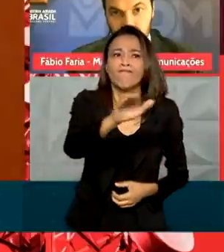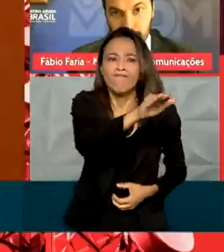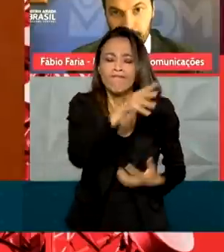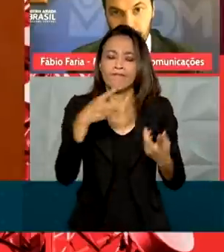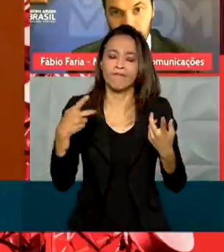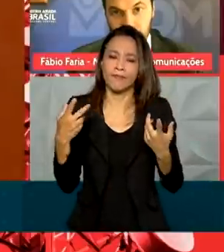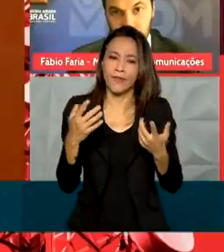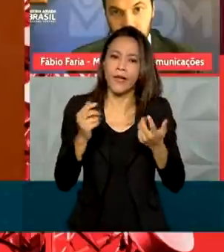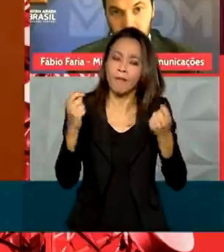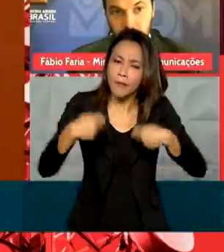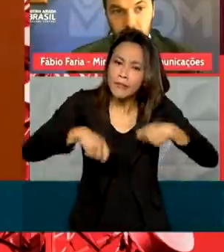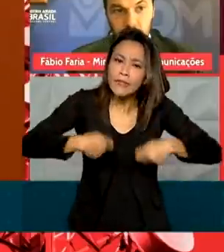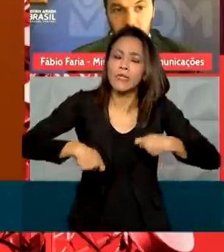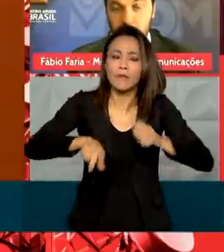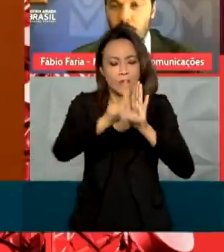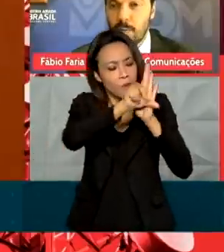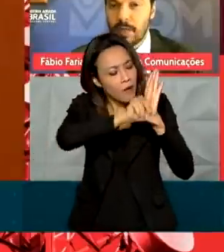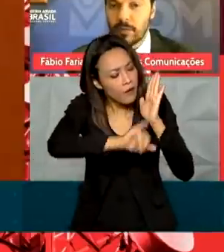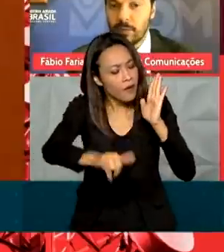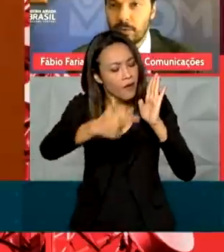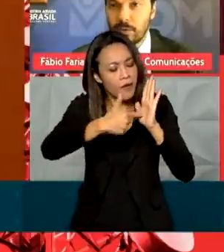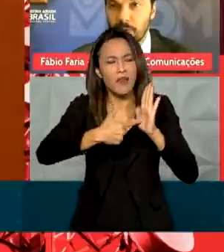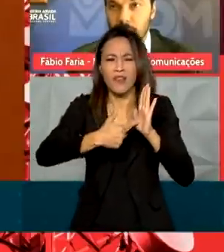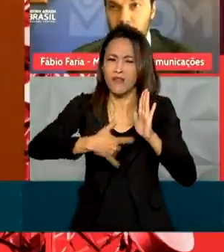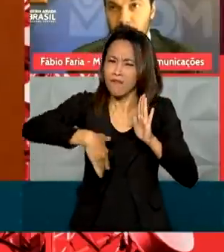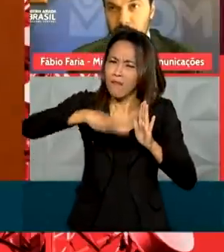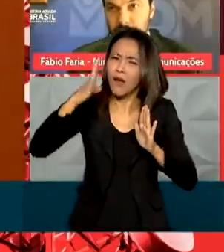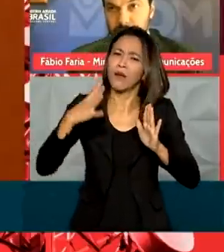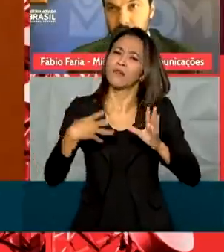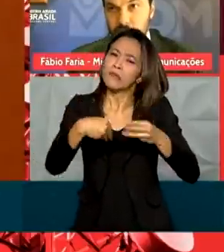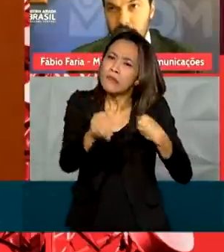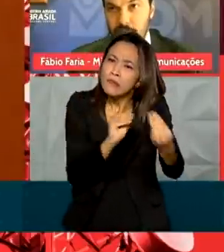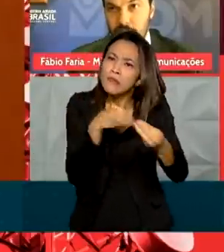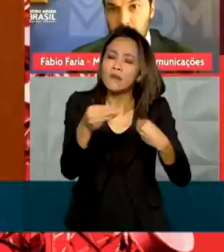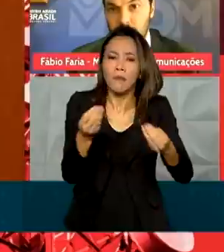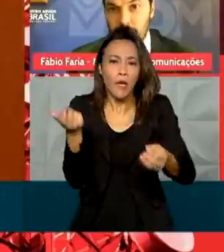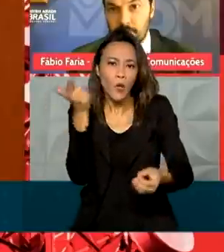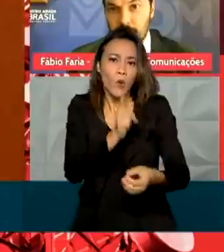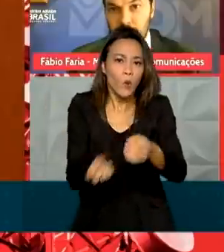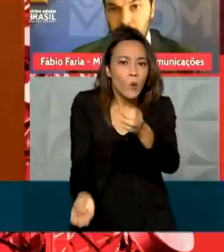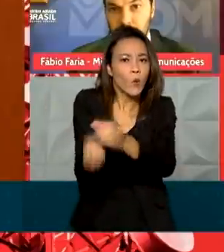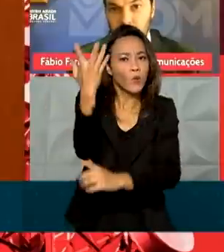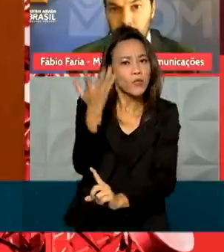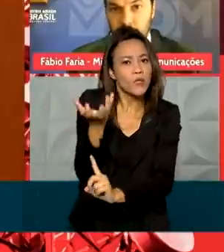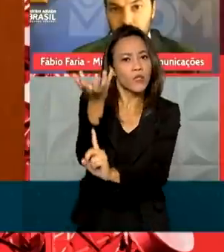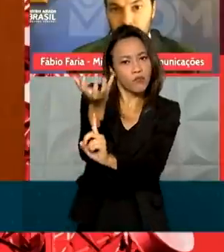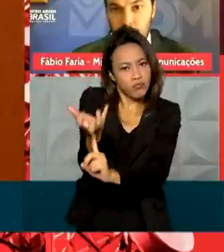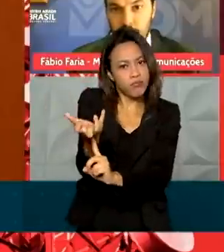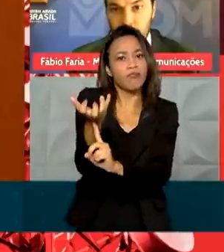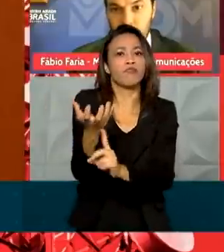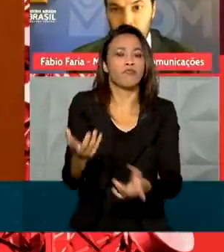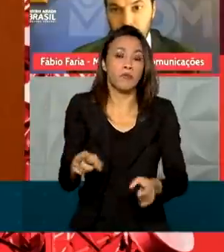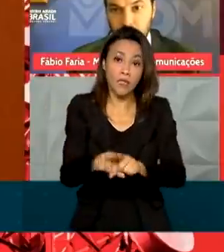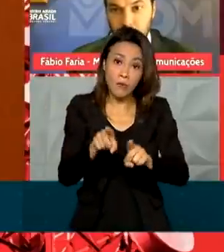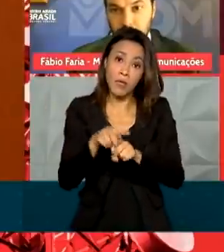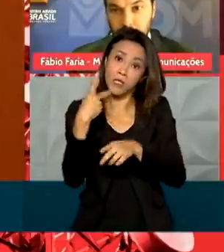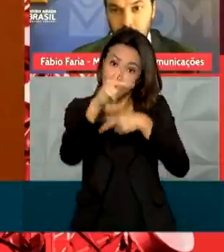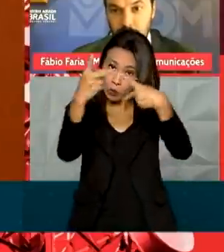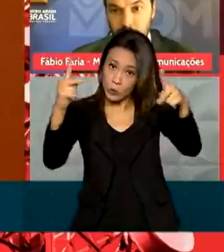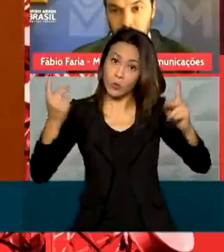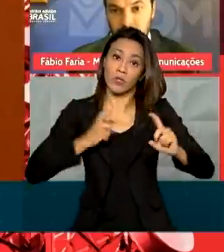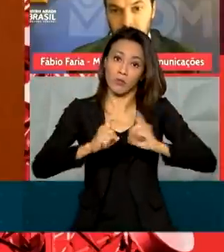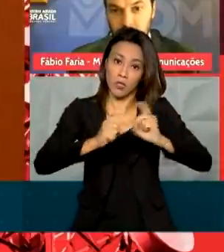tenhamos legislações municipais menos restritivas à instalação de antenas, bem como procedimentos burocráticos e administrativos